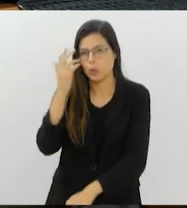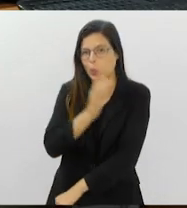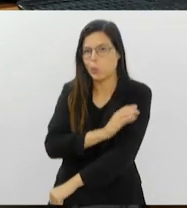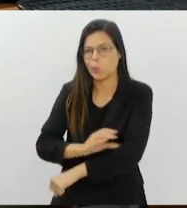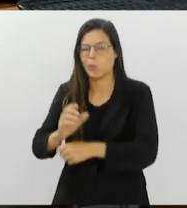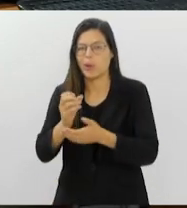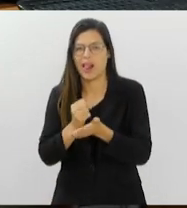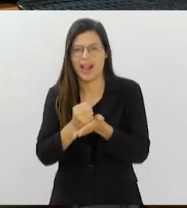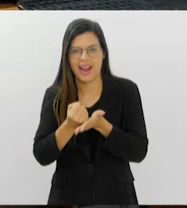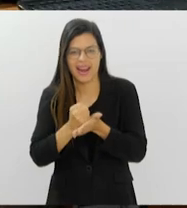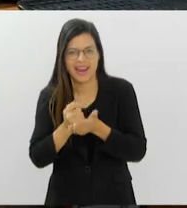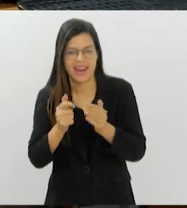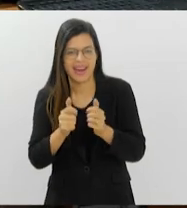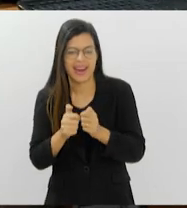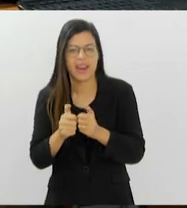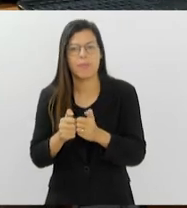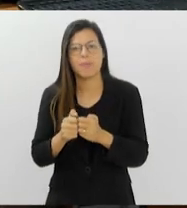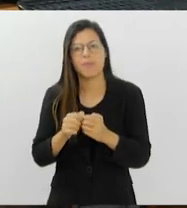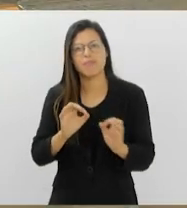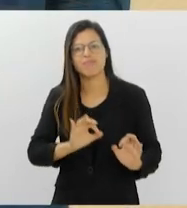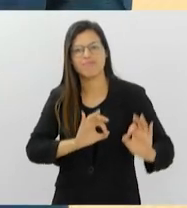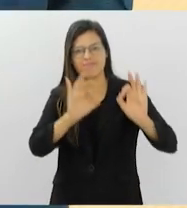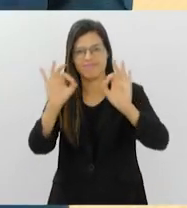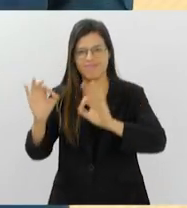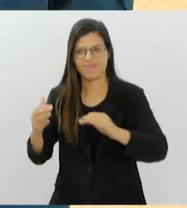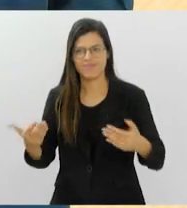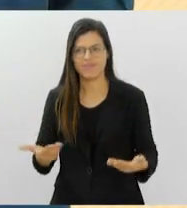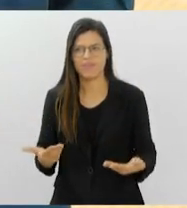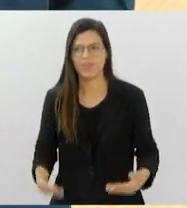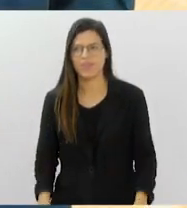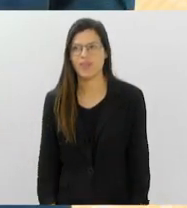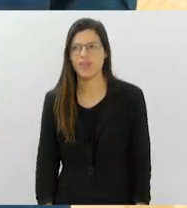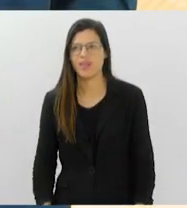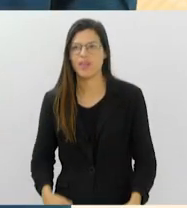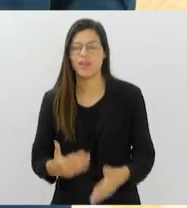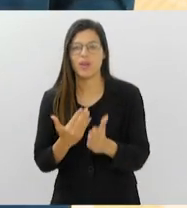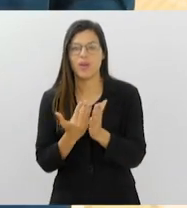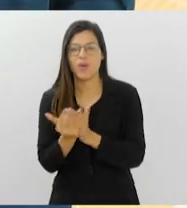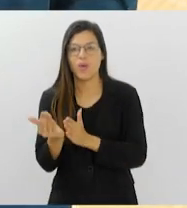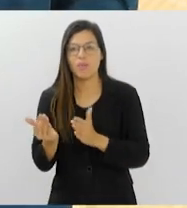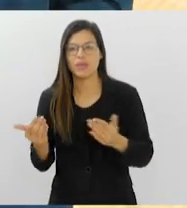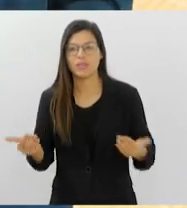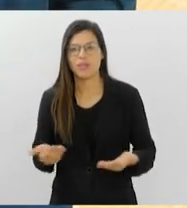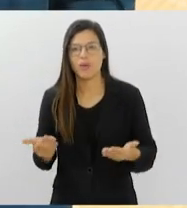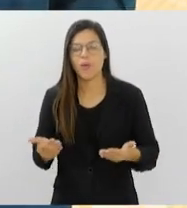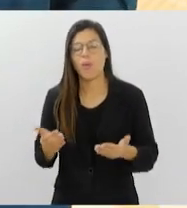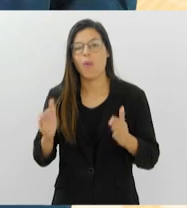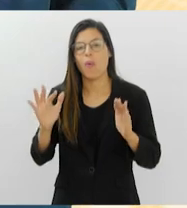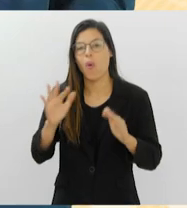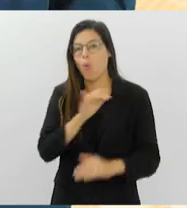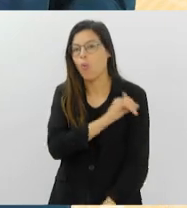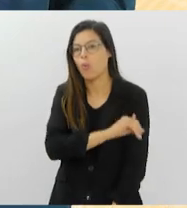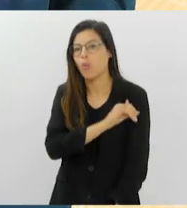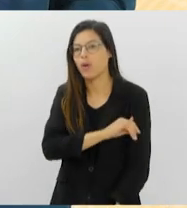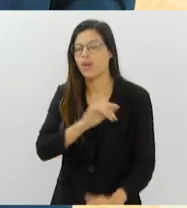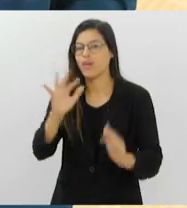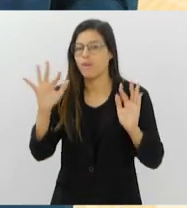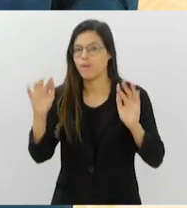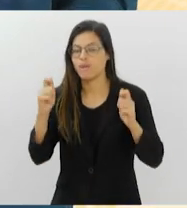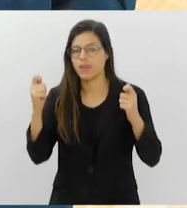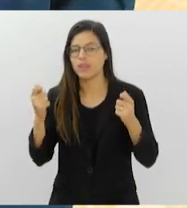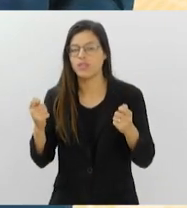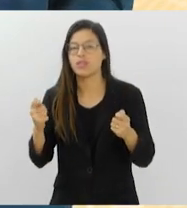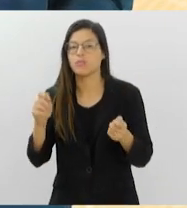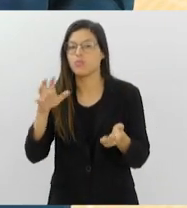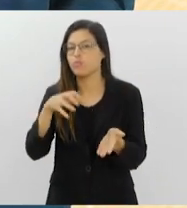isso você assiste agora na nossa Agenda Cultural. E abrimos essa edição com o Rio Harp Festival, que está de volta ao Centro Cultural